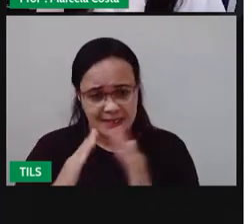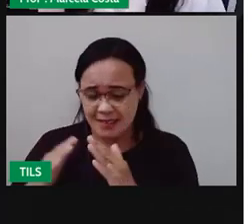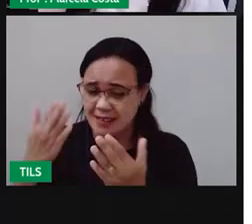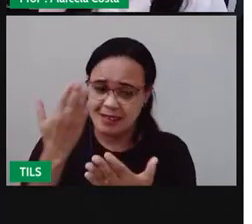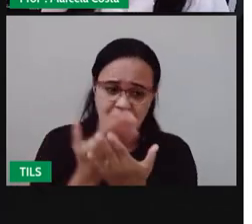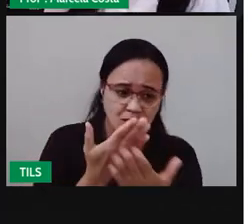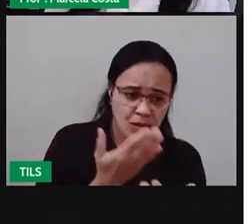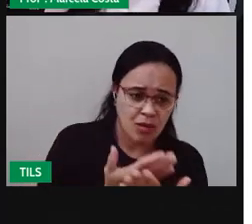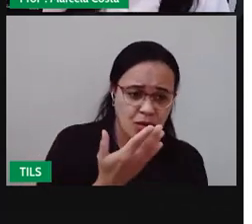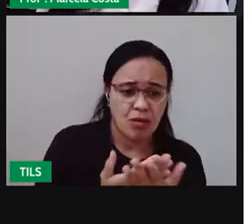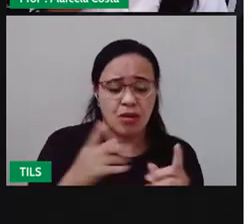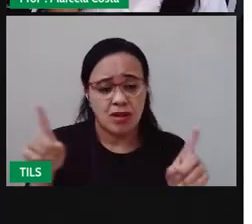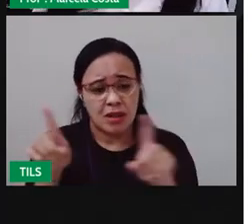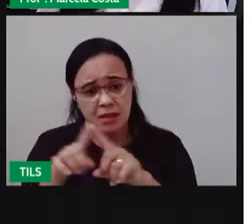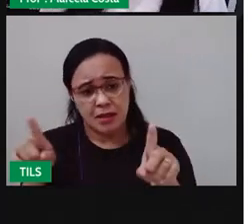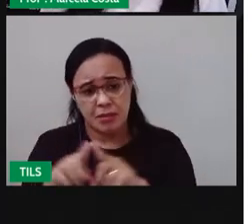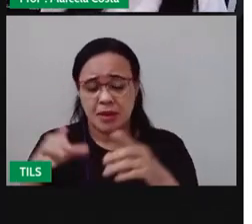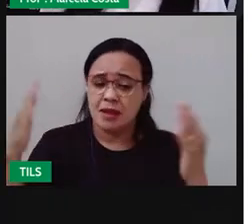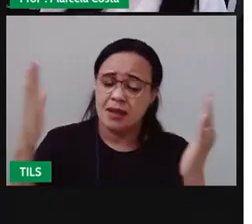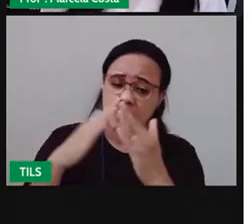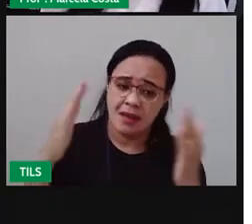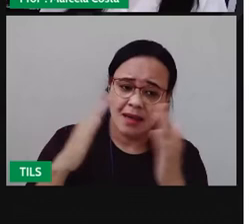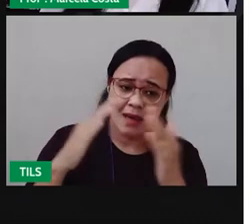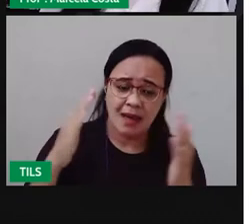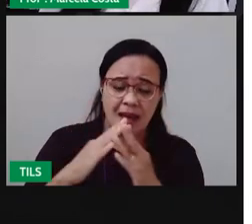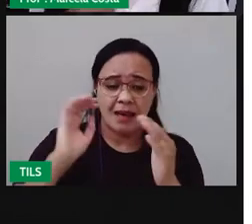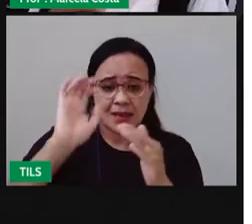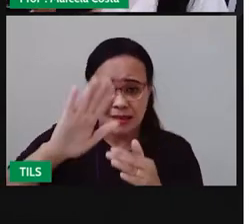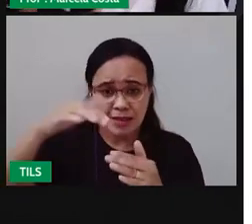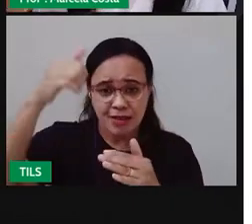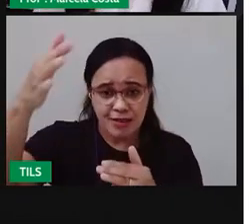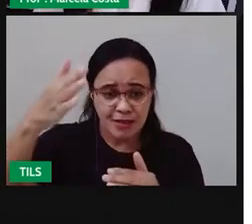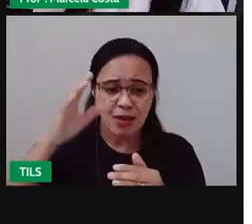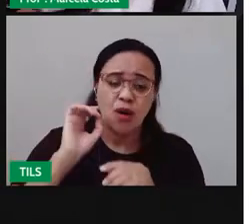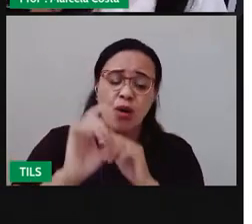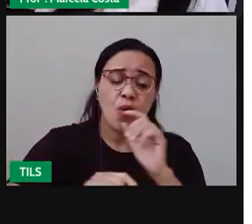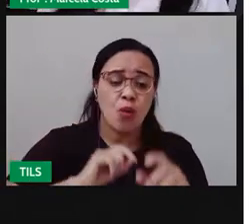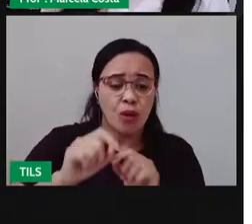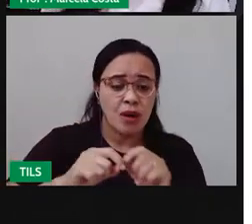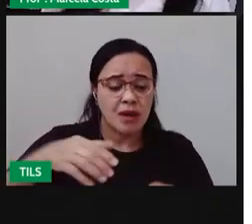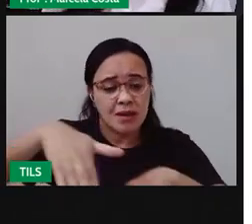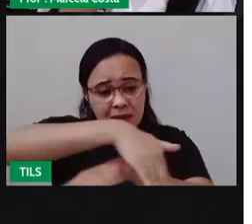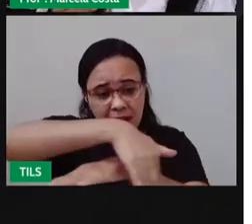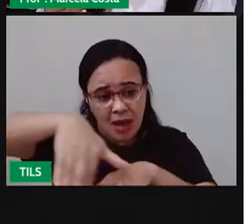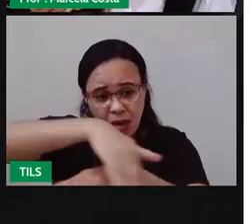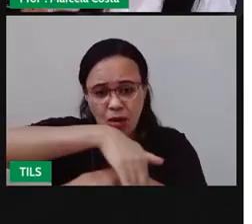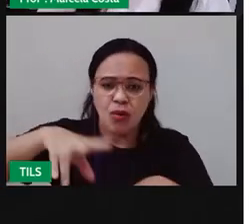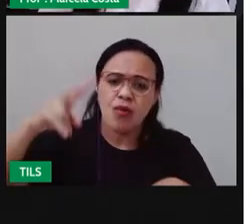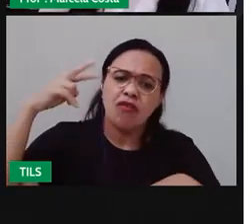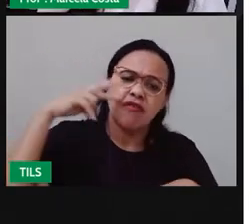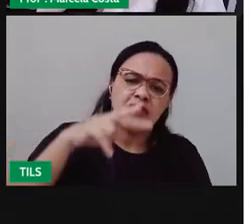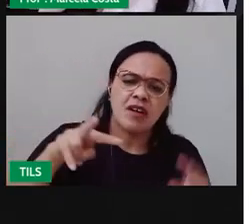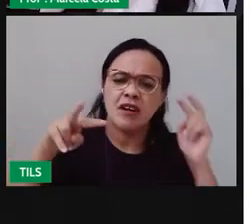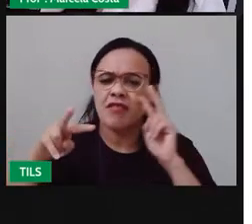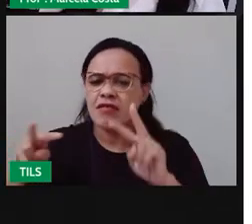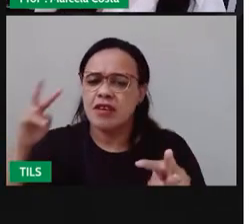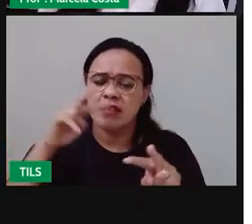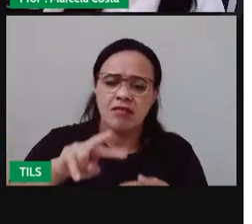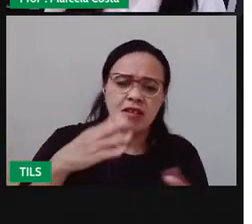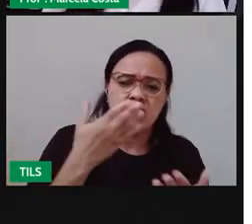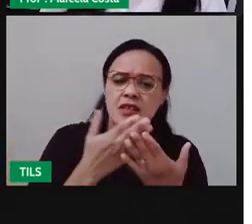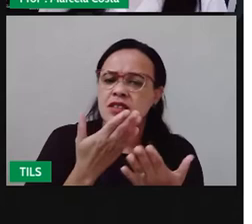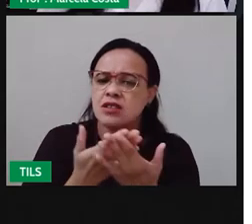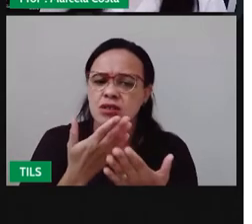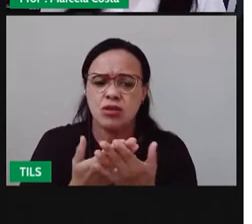quintal aí da sua casa se a sua casa tiver um quintal na rua onde você mora no bairro da escola